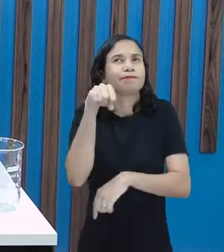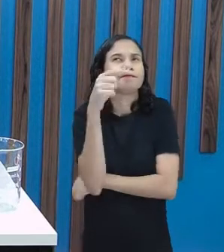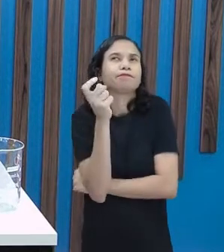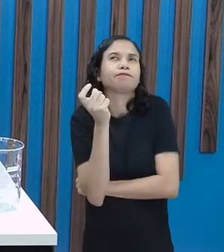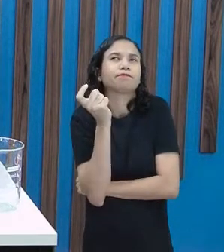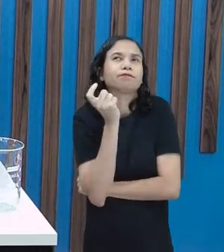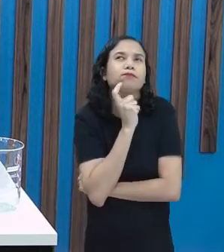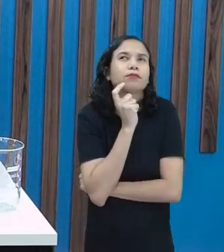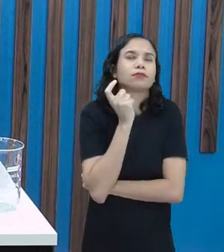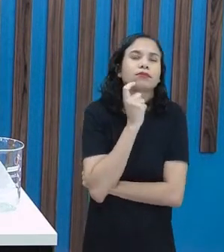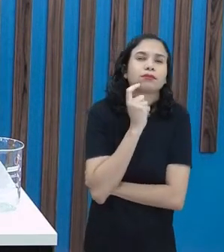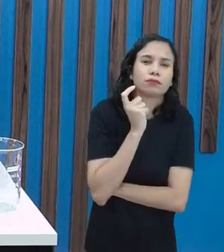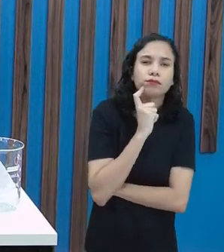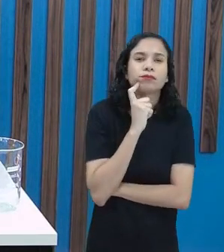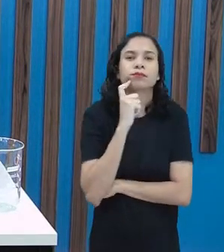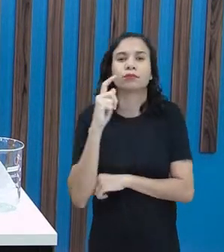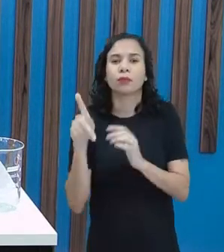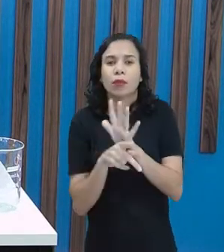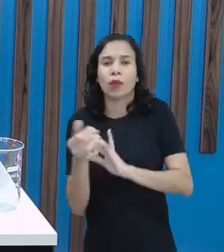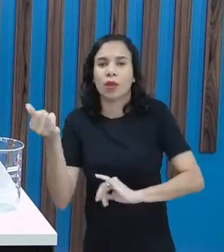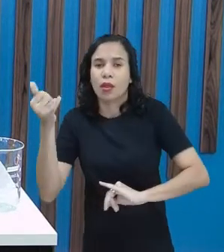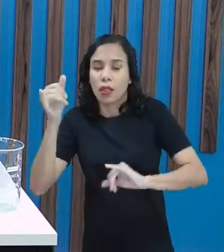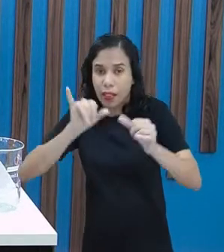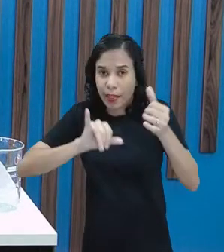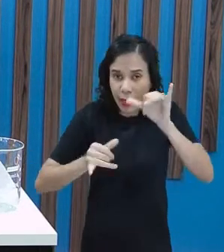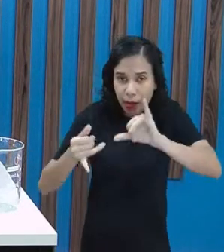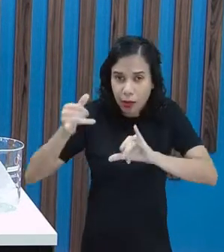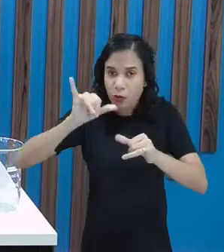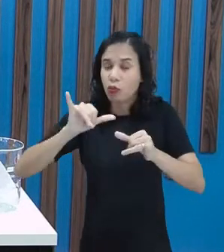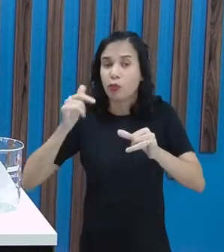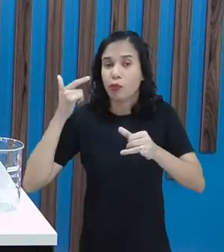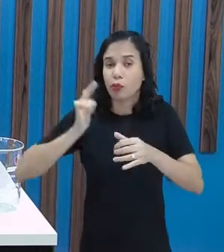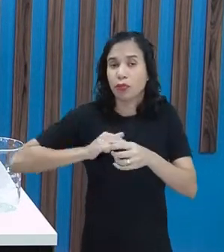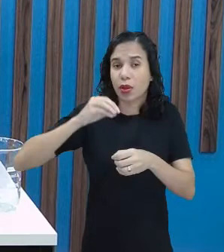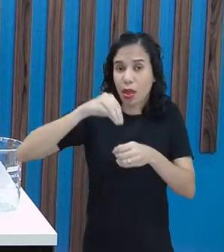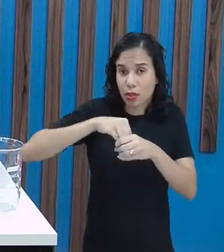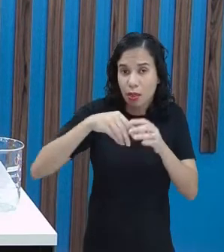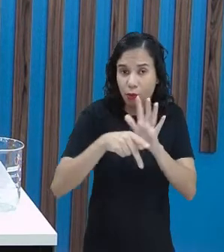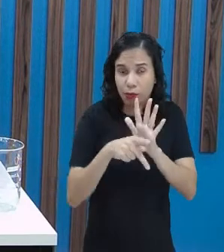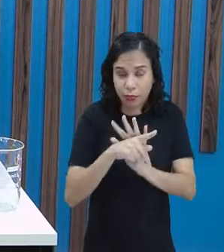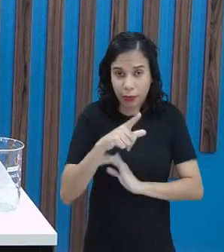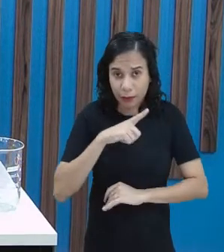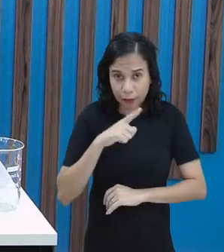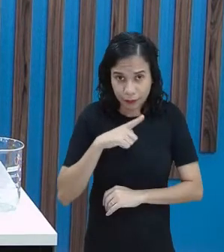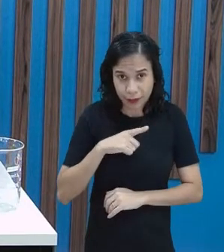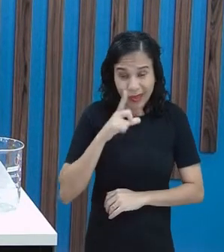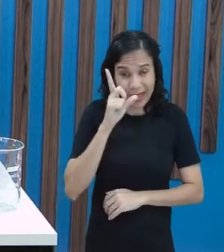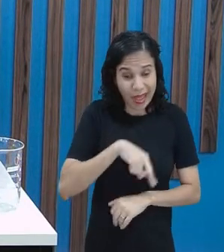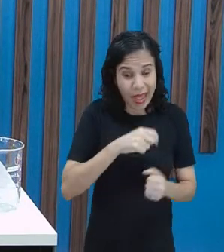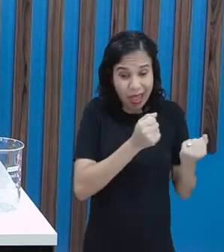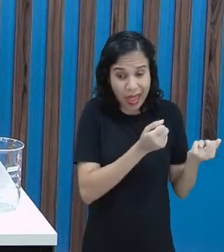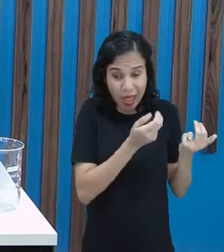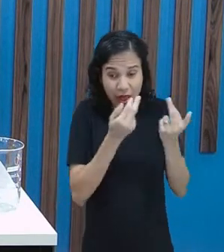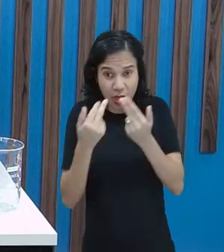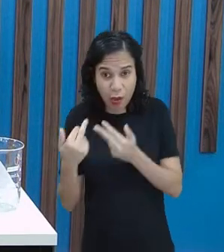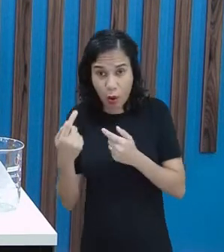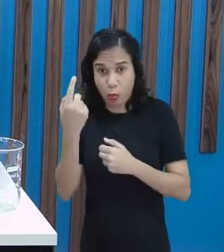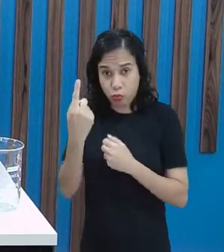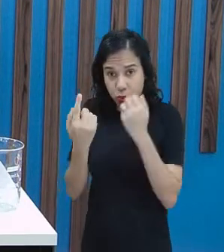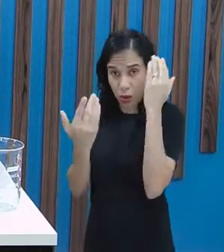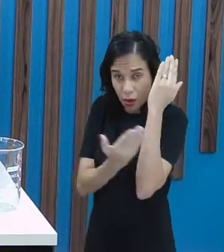que o tanto de líquido que vai comportar aqui dentro vai ser igual a uma